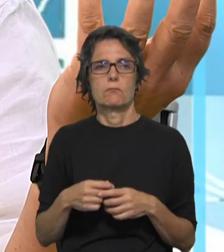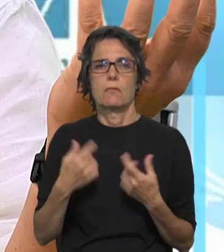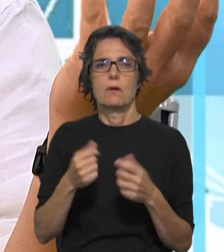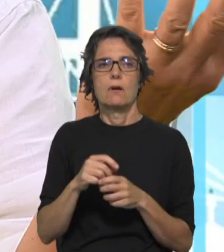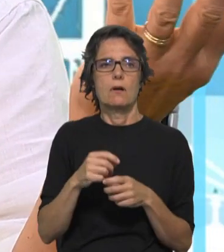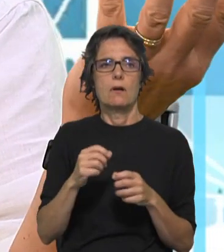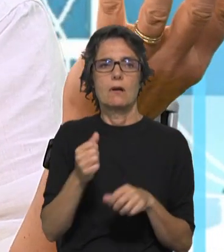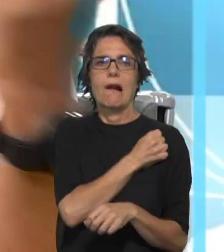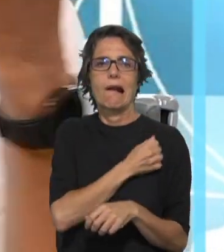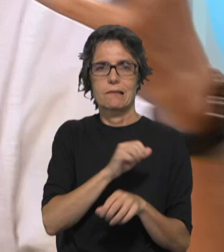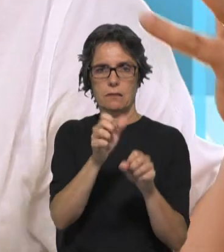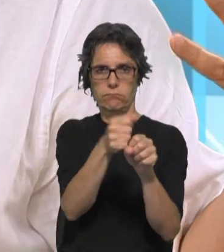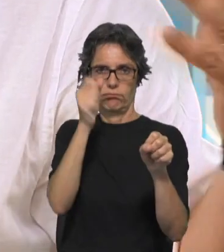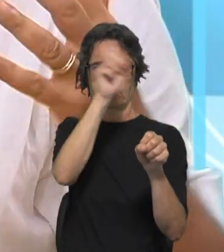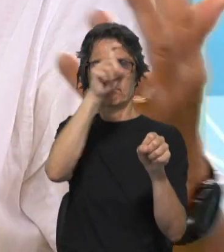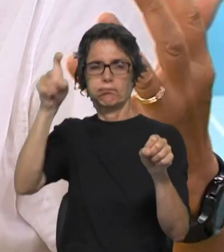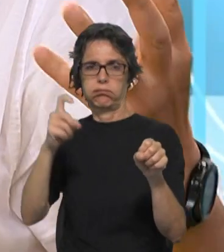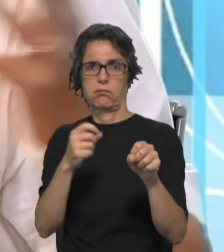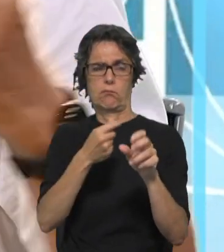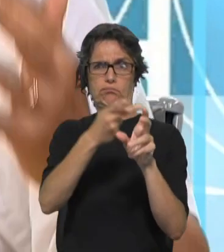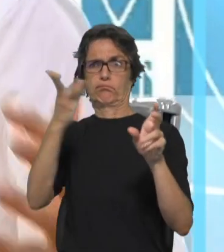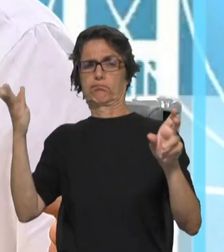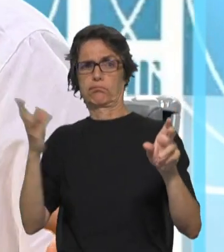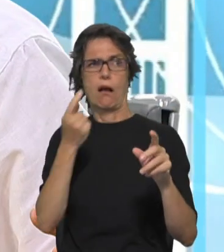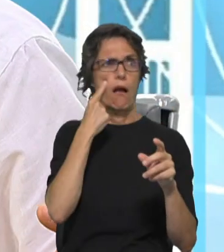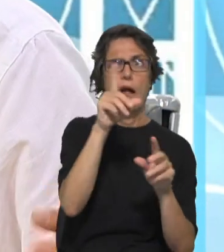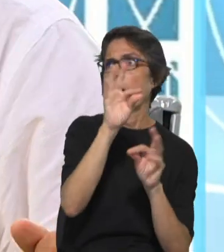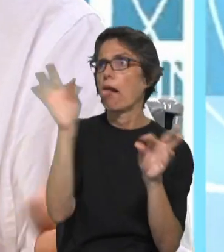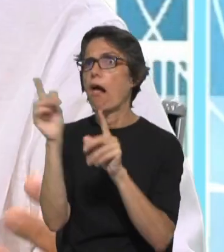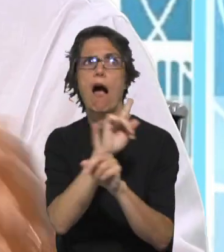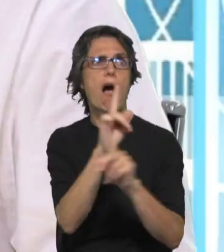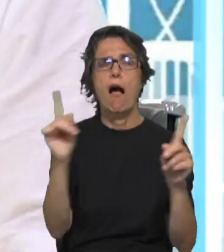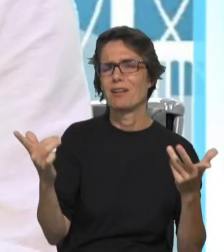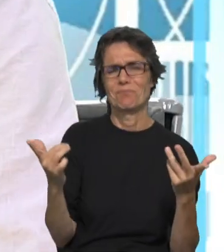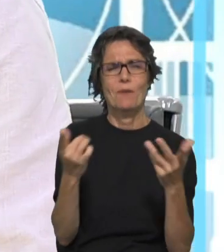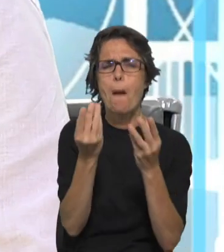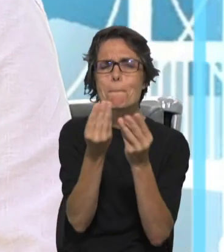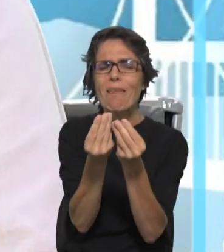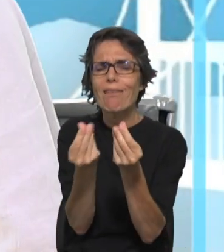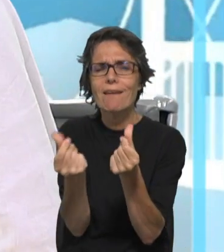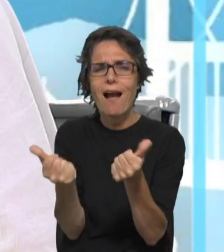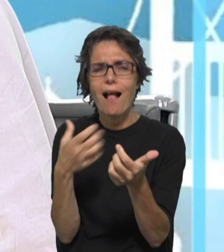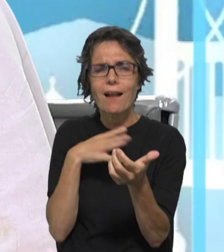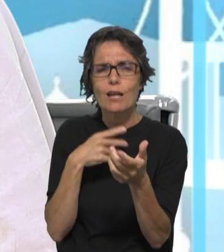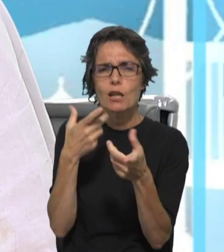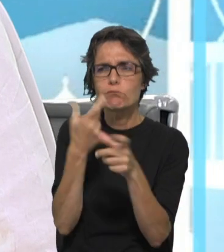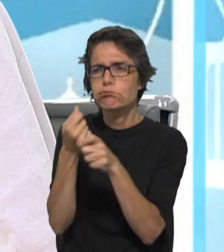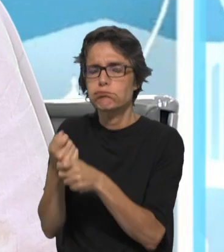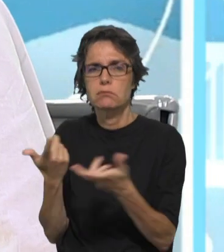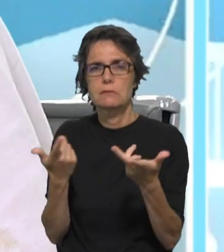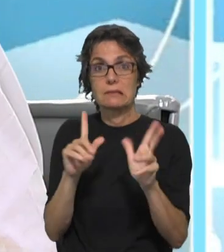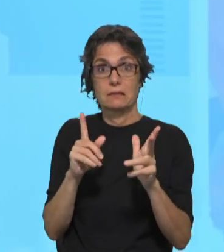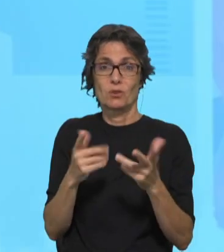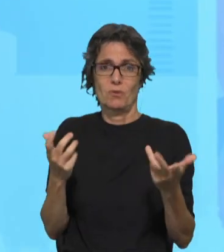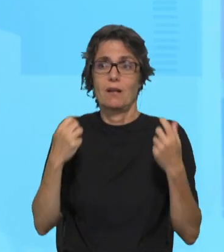armário de casa, para depois termos um problema todas as manhãs, é qual é que eu vou vestir? Se calhar 20 chegam, e já estou a exagerar muito, não é?